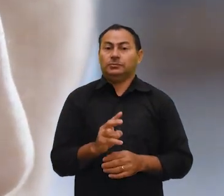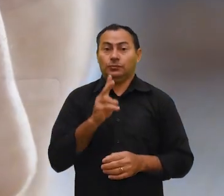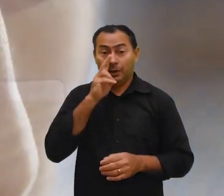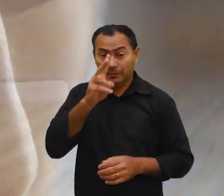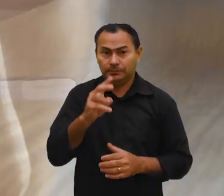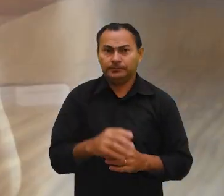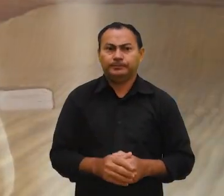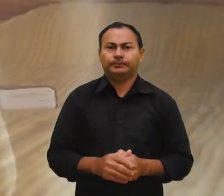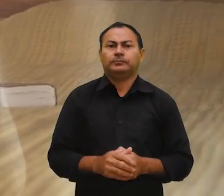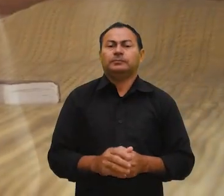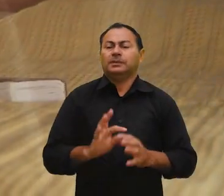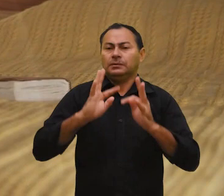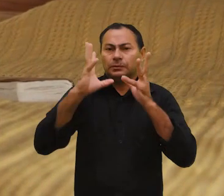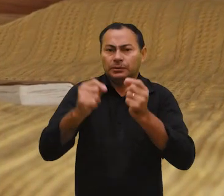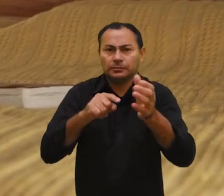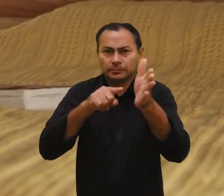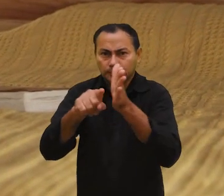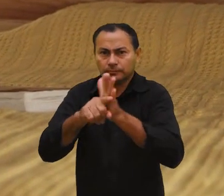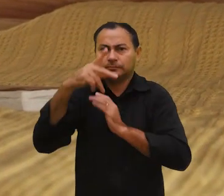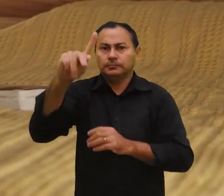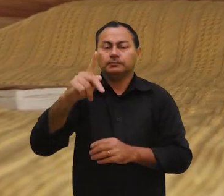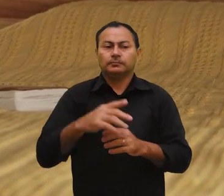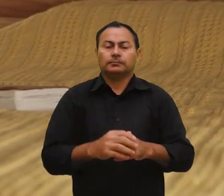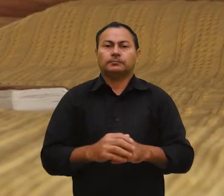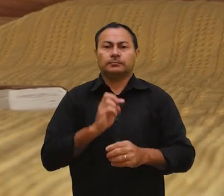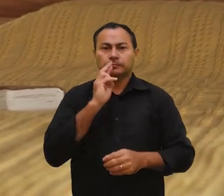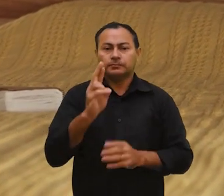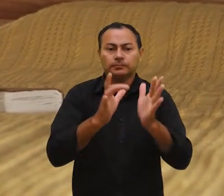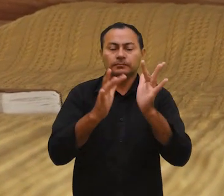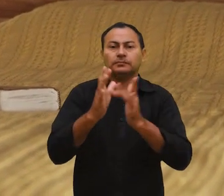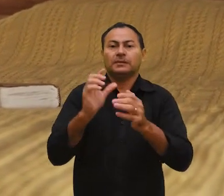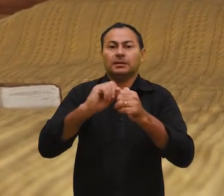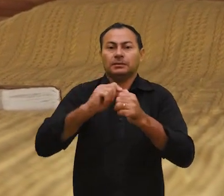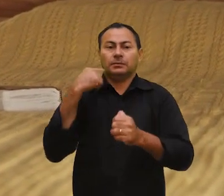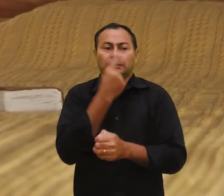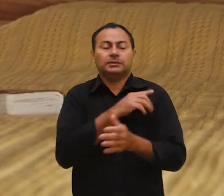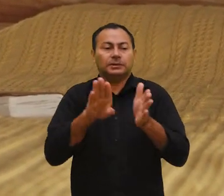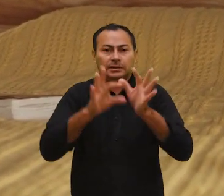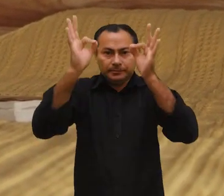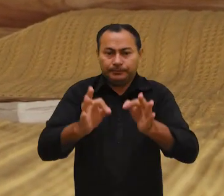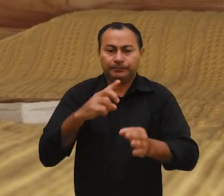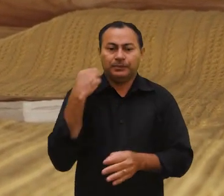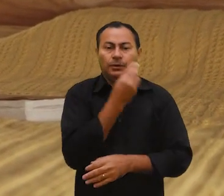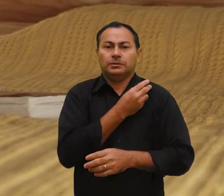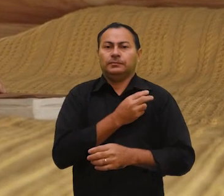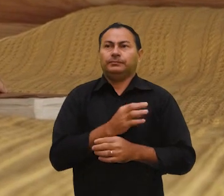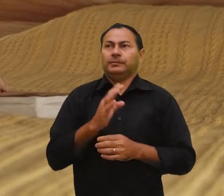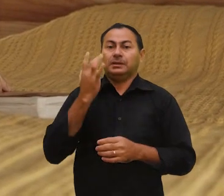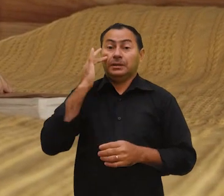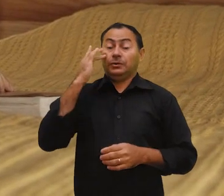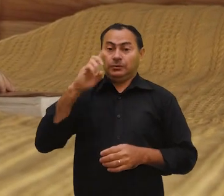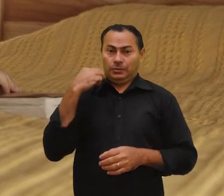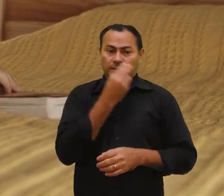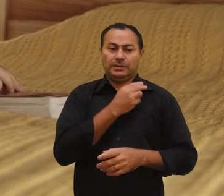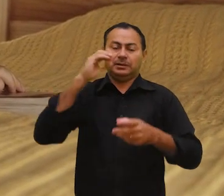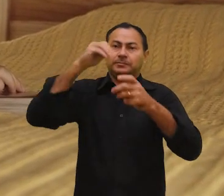tremendas. Com todas essas perguntas e suas respectivas respostas, Jesus quer nos fazer chegar à conclusão de que nossos tesouros